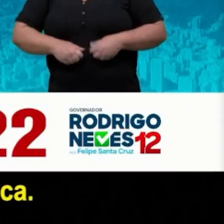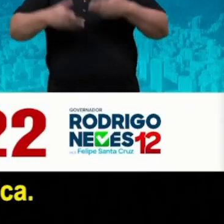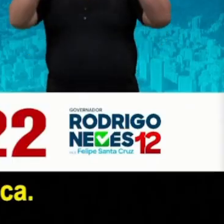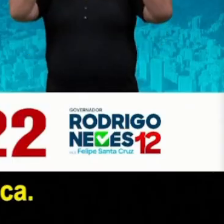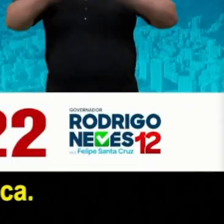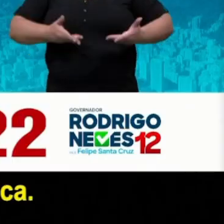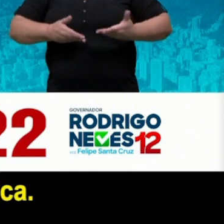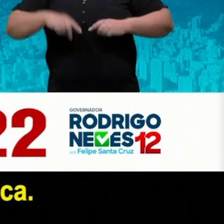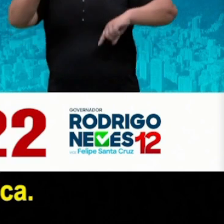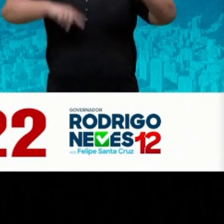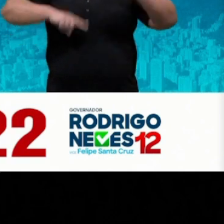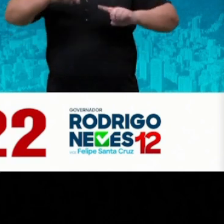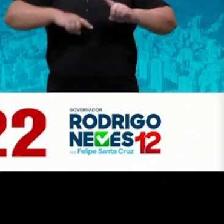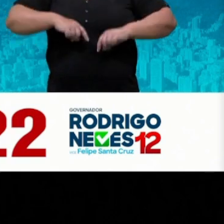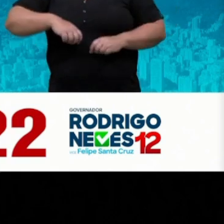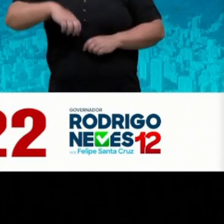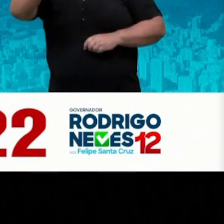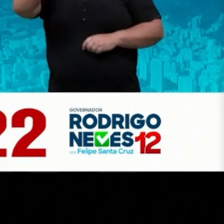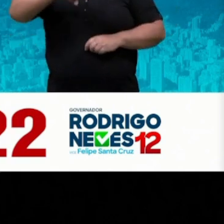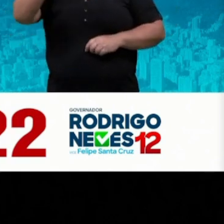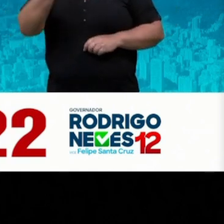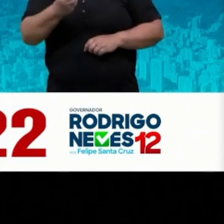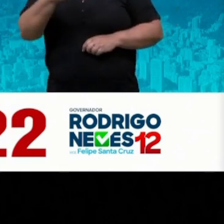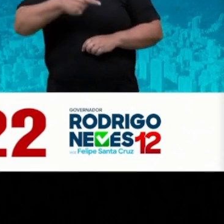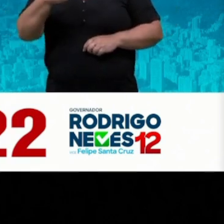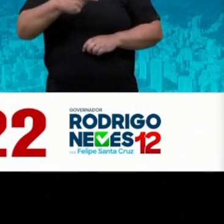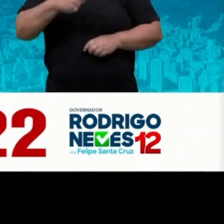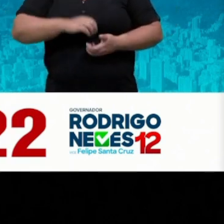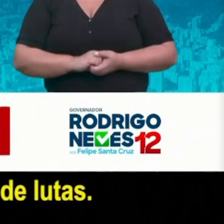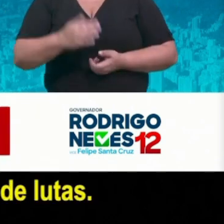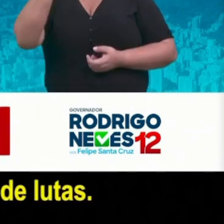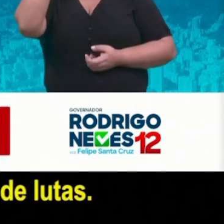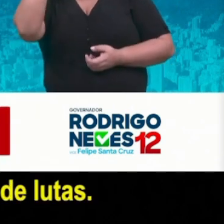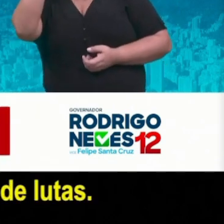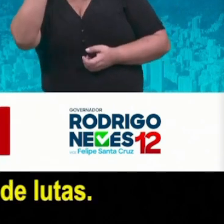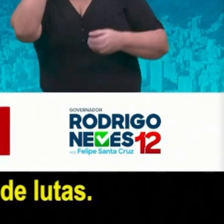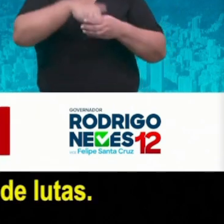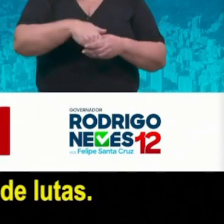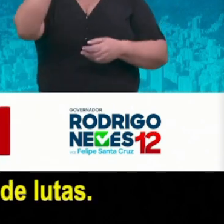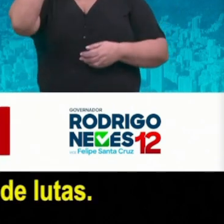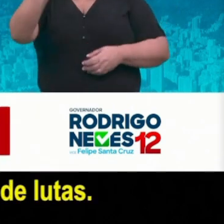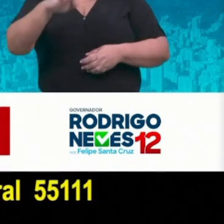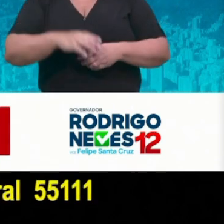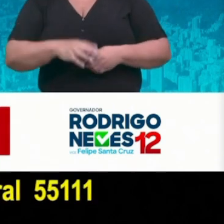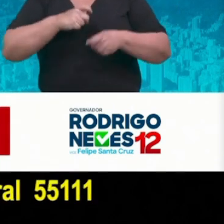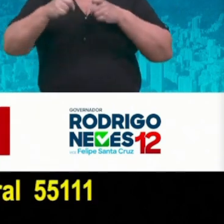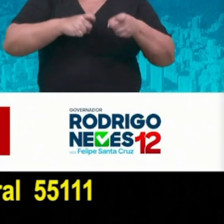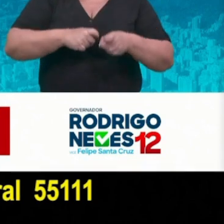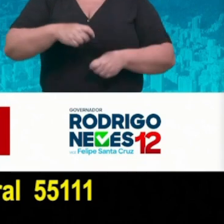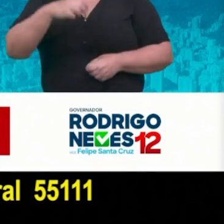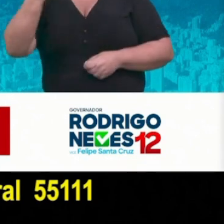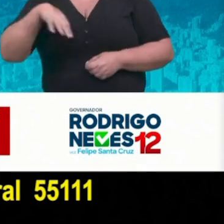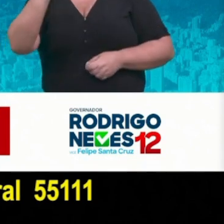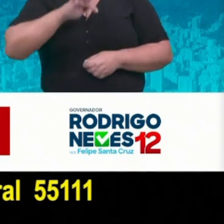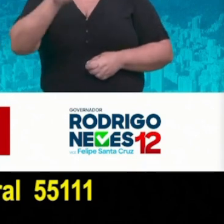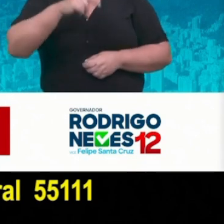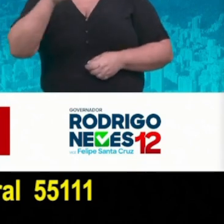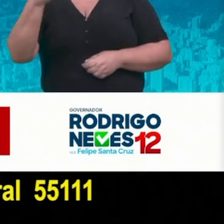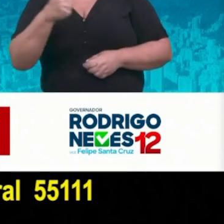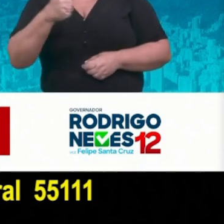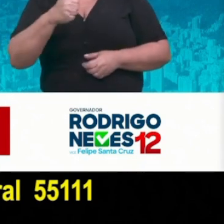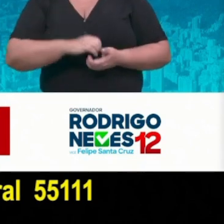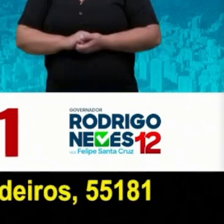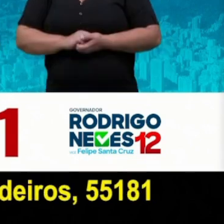e transparência na política. Vote Caiado, 55622. Guarda, vota em guarda com histórico de luta. Para deputado estadual, Eduardo Cabral,